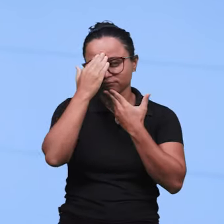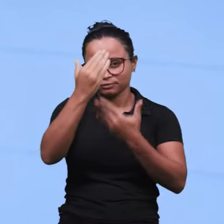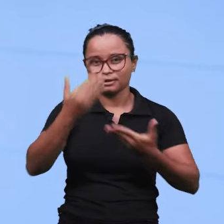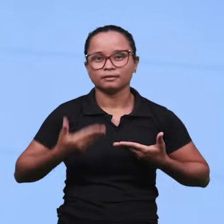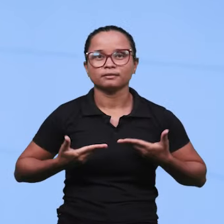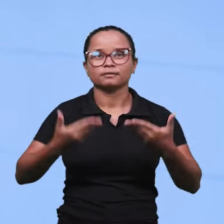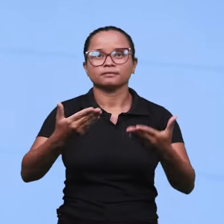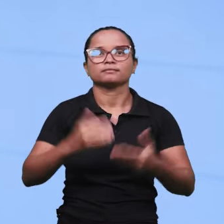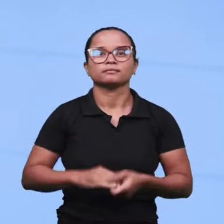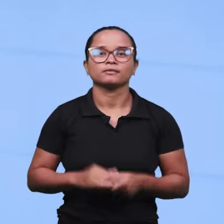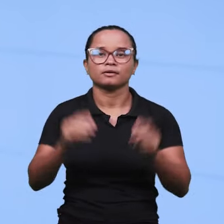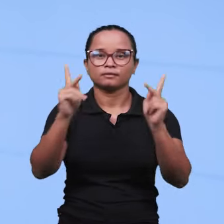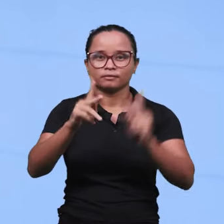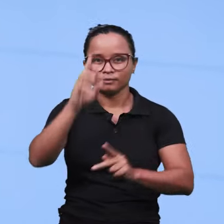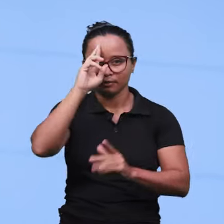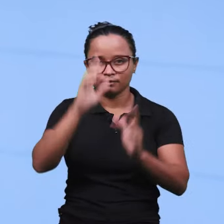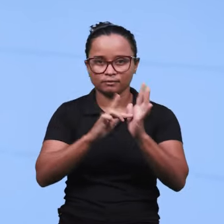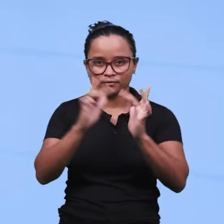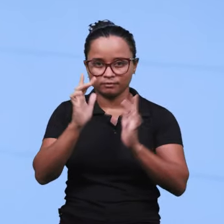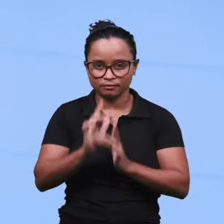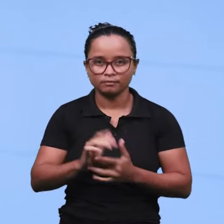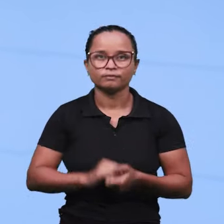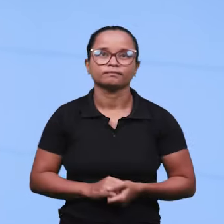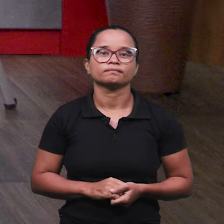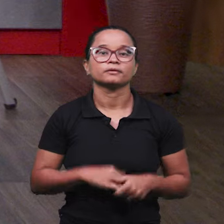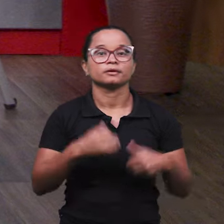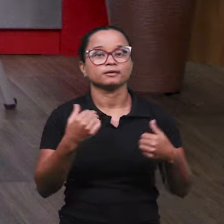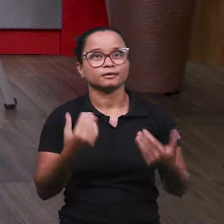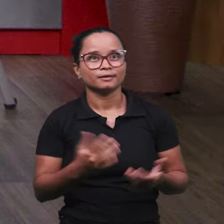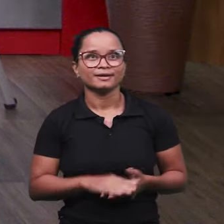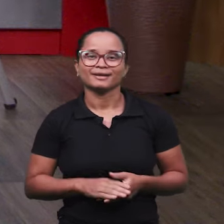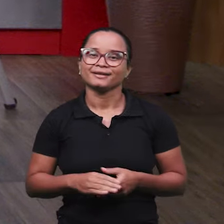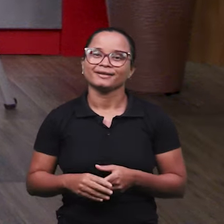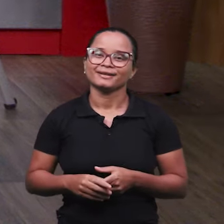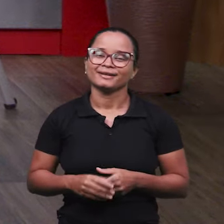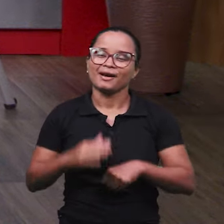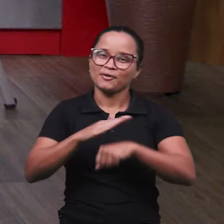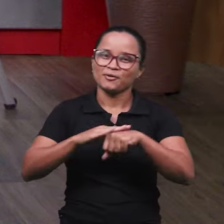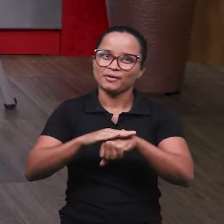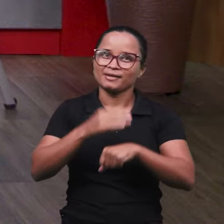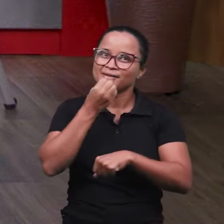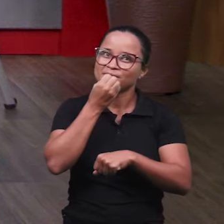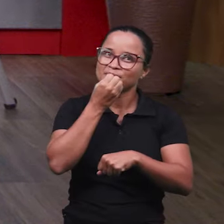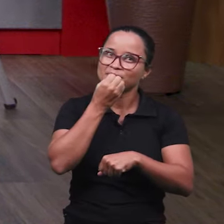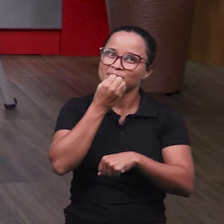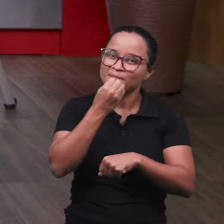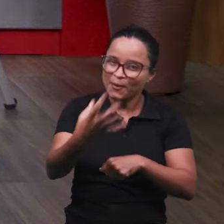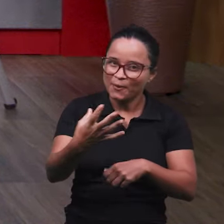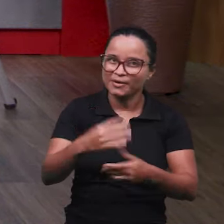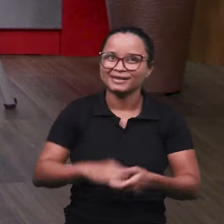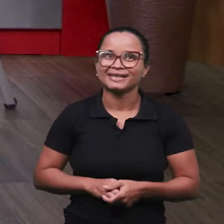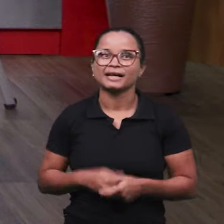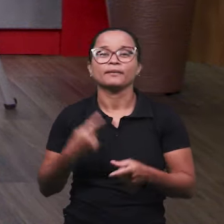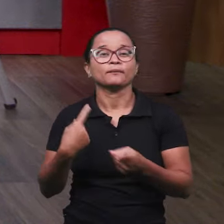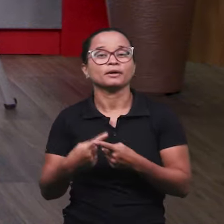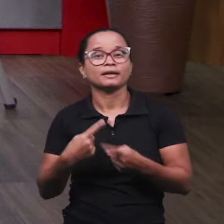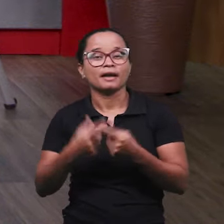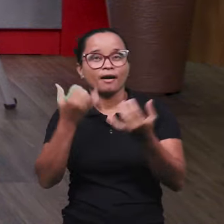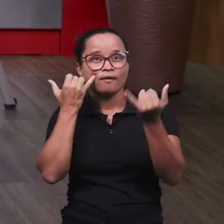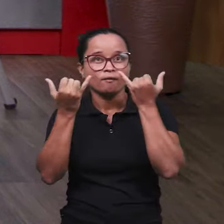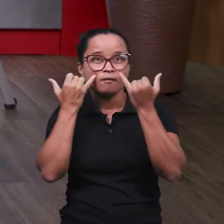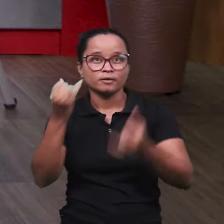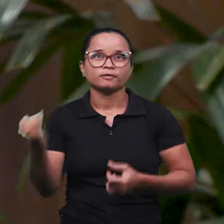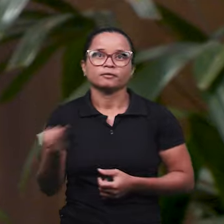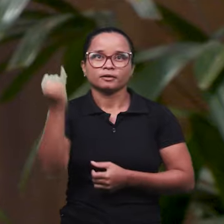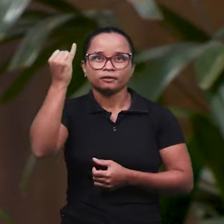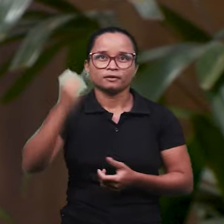os irmãos aí com a paz do Senhor Jesus. doutora Carla. E o debate está tão bom, que não dá vontade de sair daqui da mesa. Porque é tanta informação